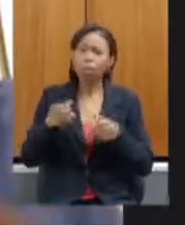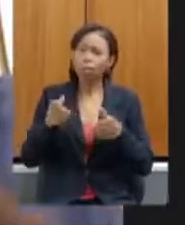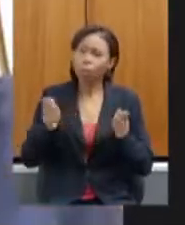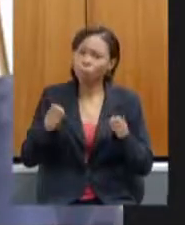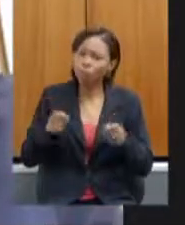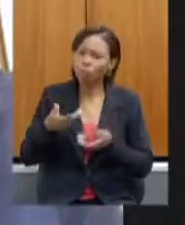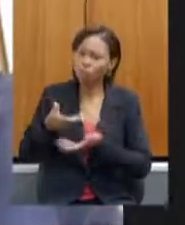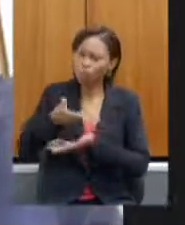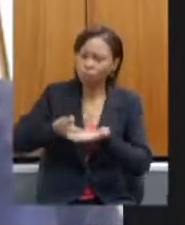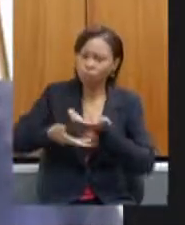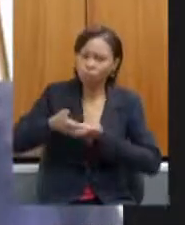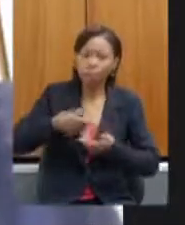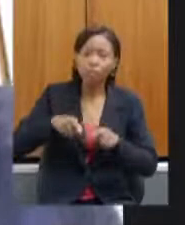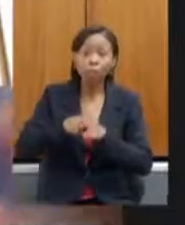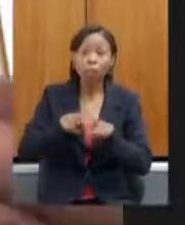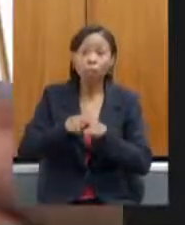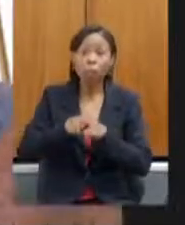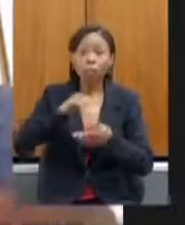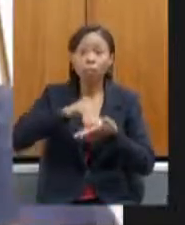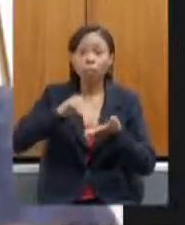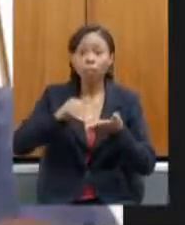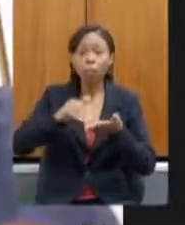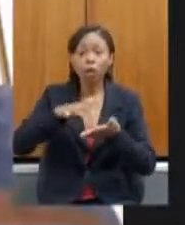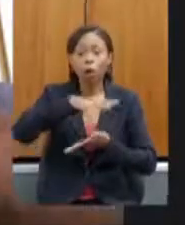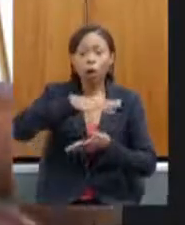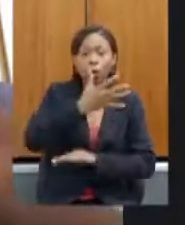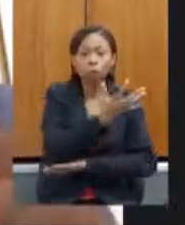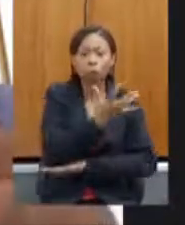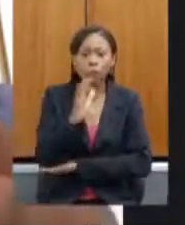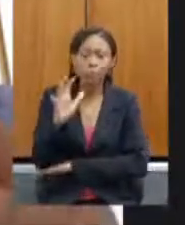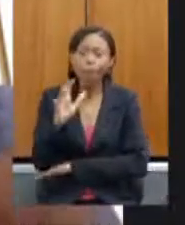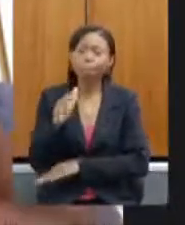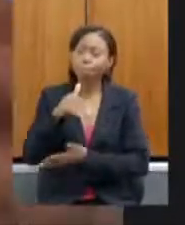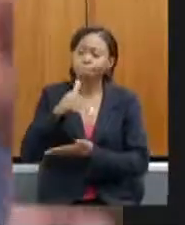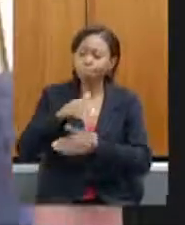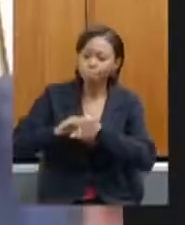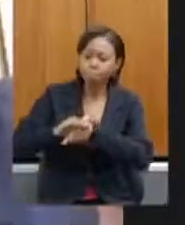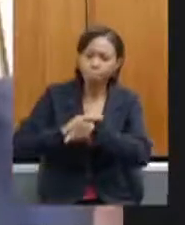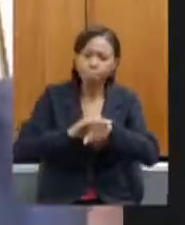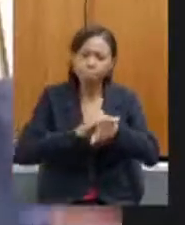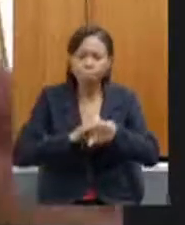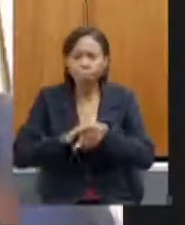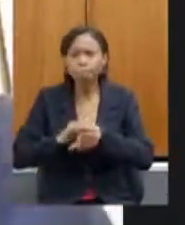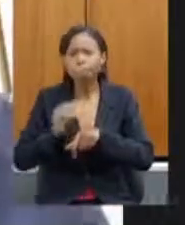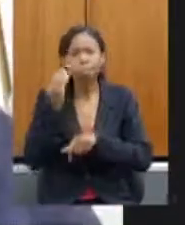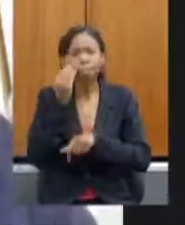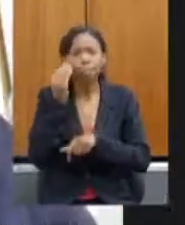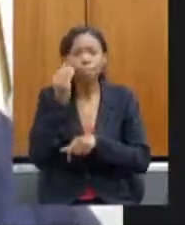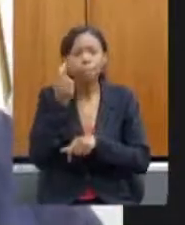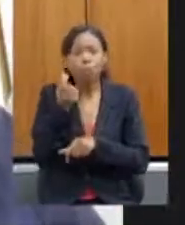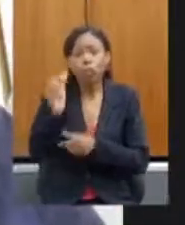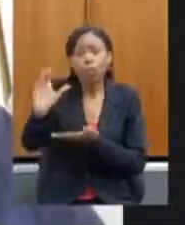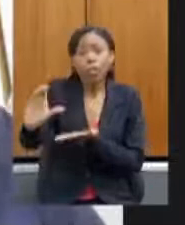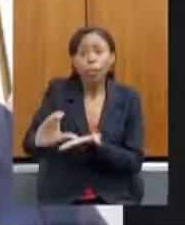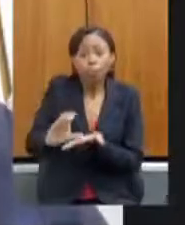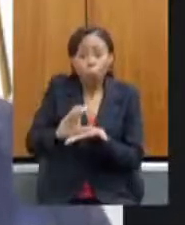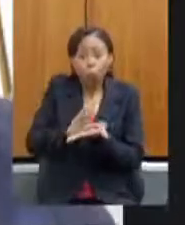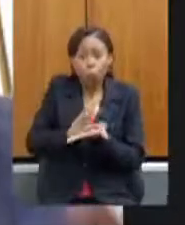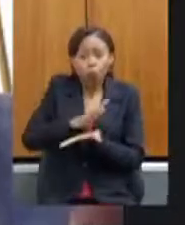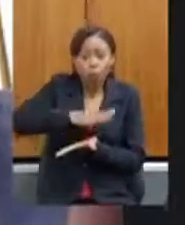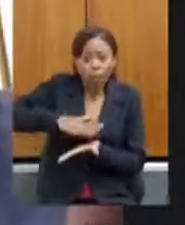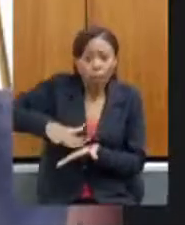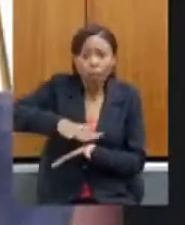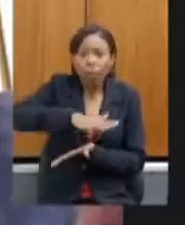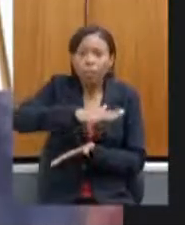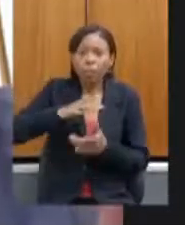e também a secretaria de meio ambiente conversassem para que a gente possa trazer os recursos da Sudene para a nossa região Minas